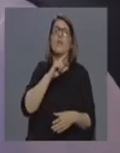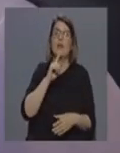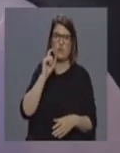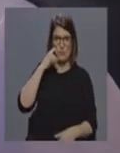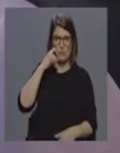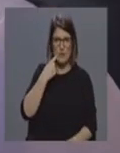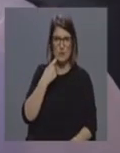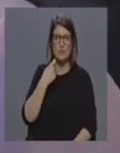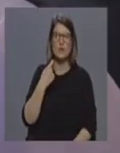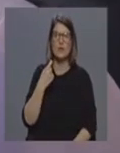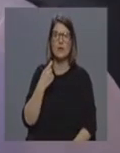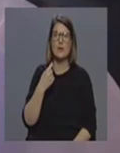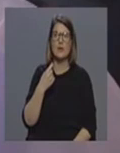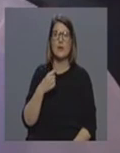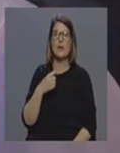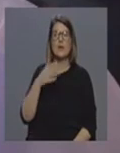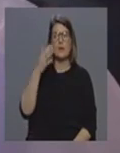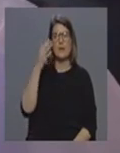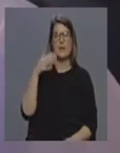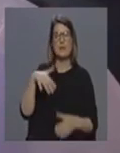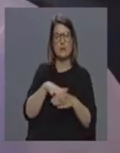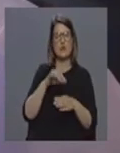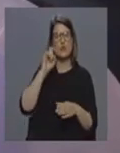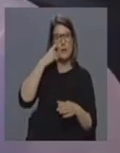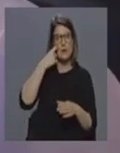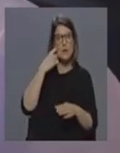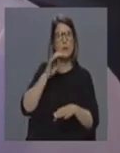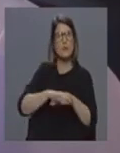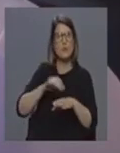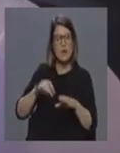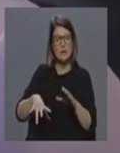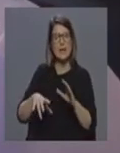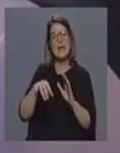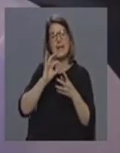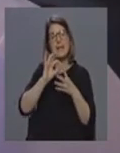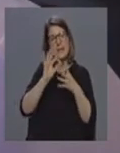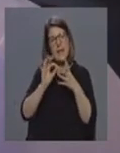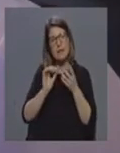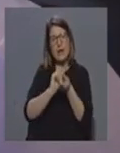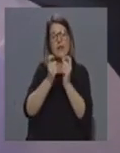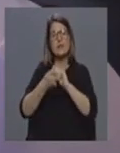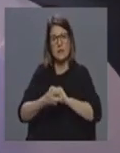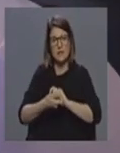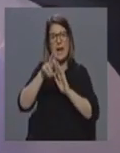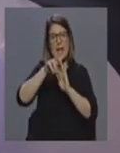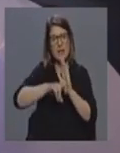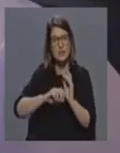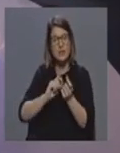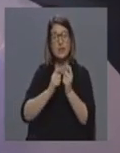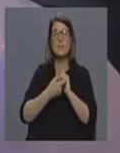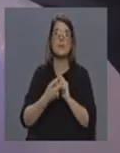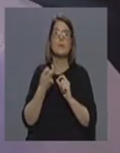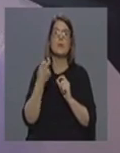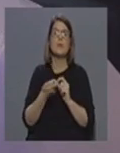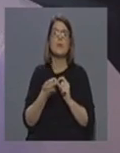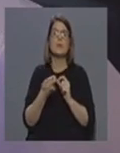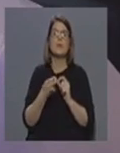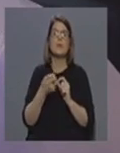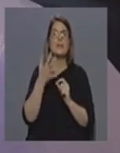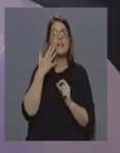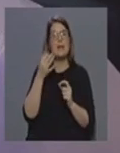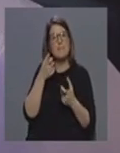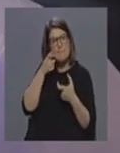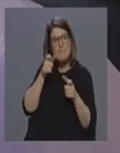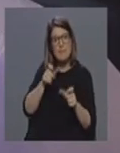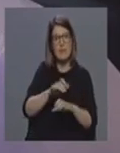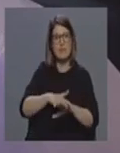Aquilo que neste momento, entanto... Ou seja, é prever um aumento desses casos suspeitos por via dessa alteração de critérios. Exatamente. Ou seja, vamos apertar aqui a malha, digamos assim, atendendo àquilo